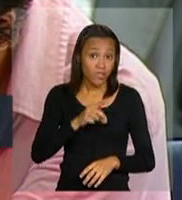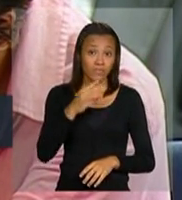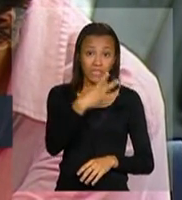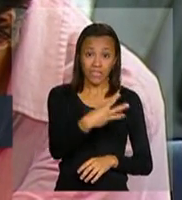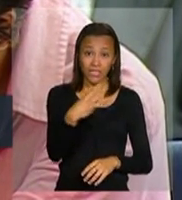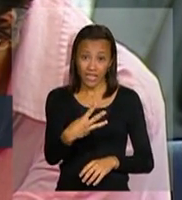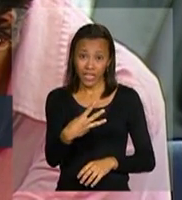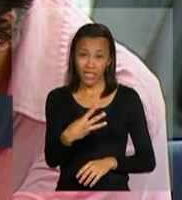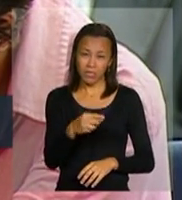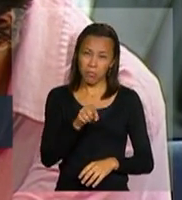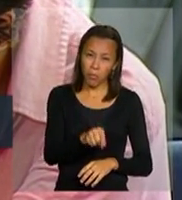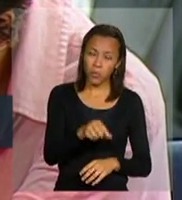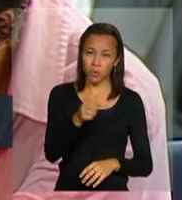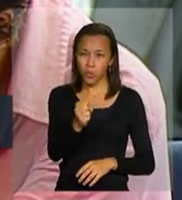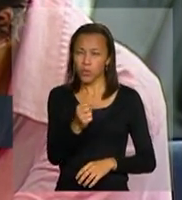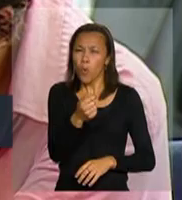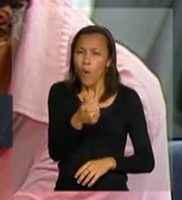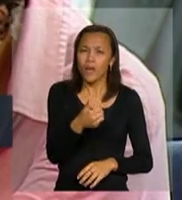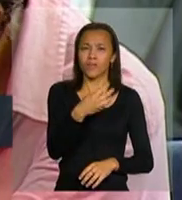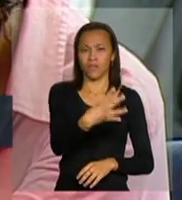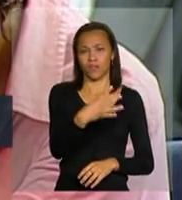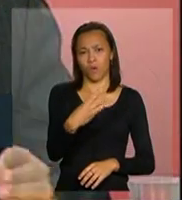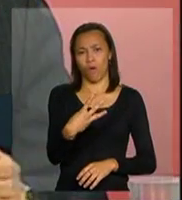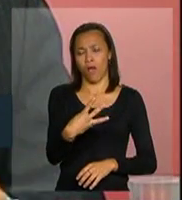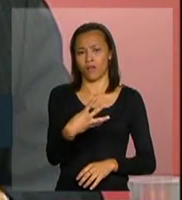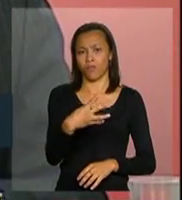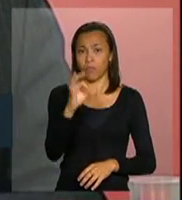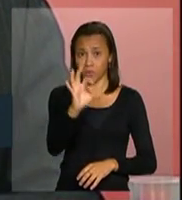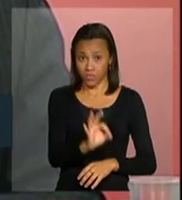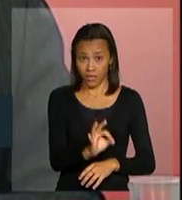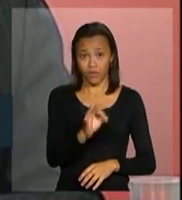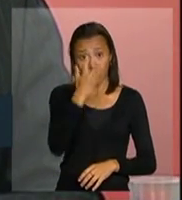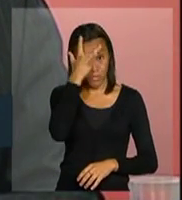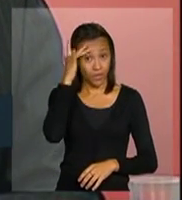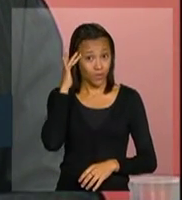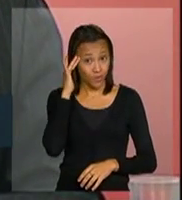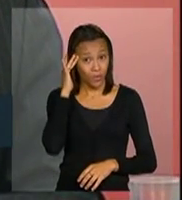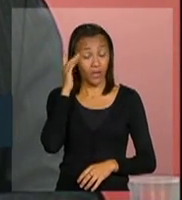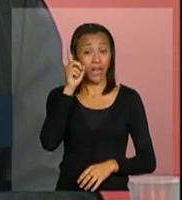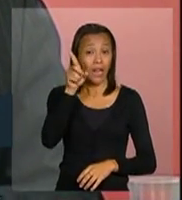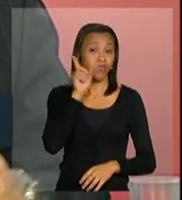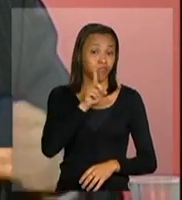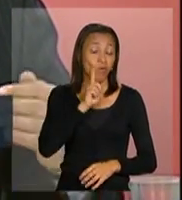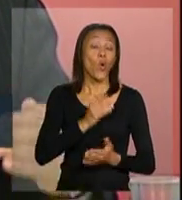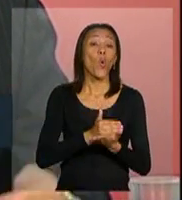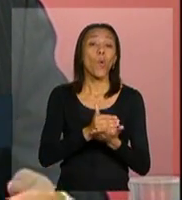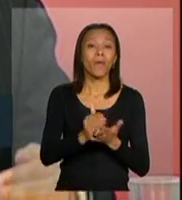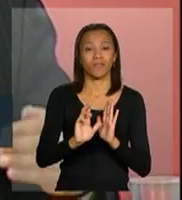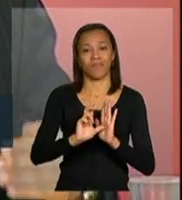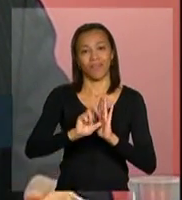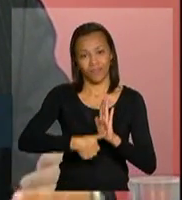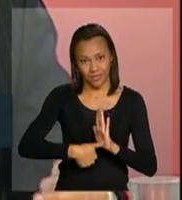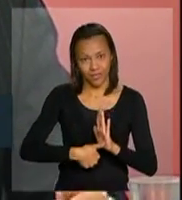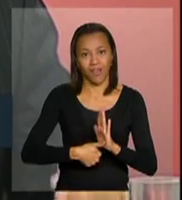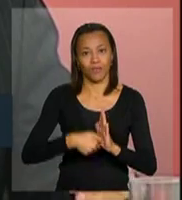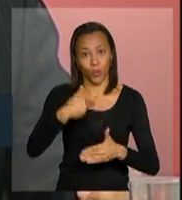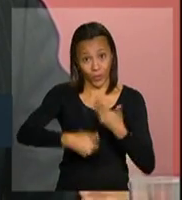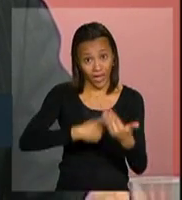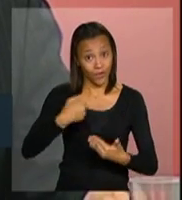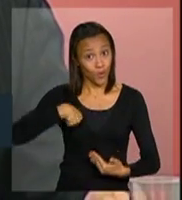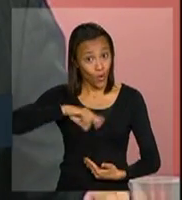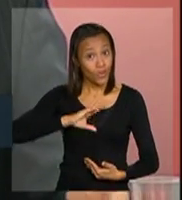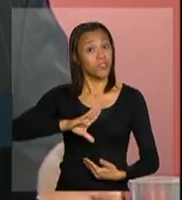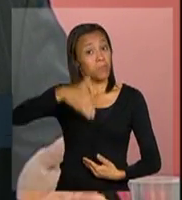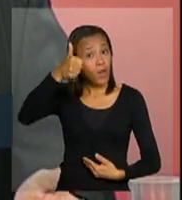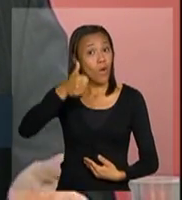,8%, quase 34% da população americana começa tardiamente o tratamento. Ou seja, nós estamos melhores do que os Estados Unidos